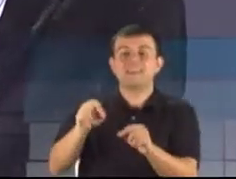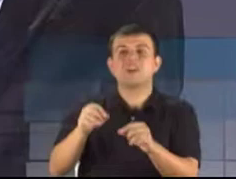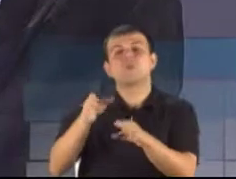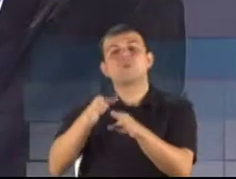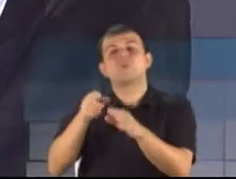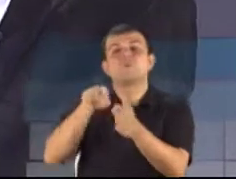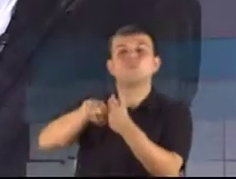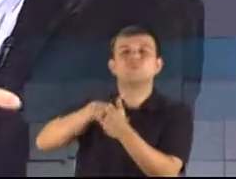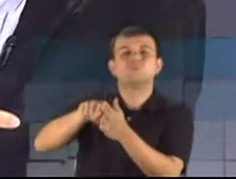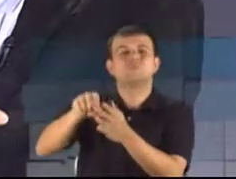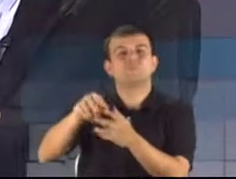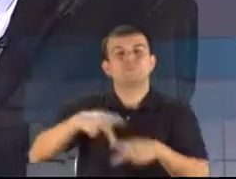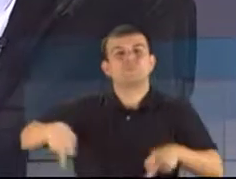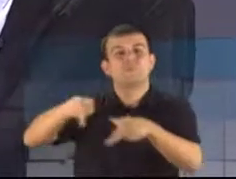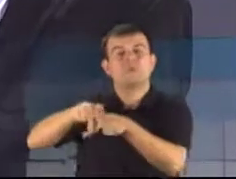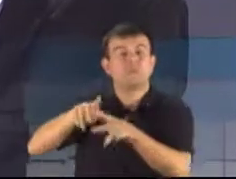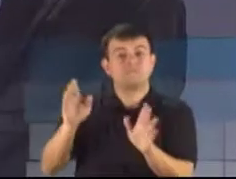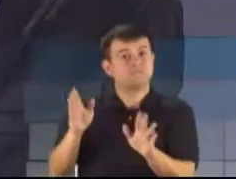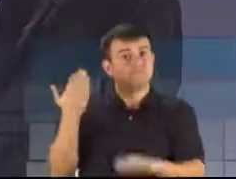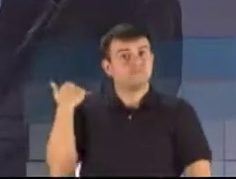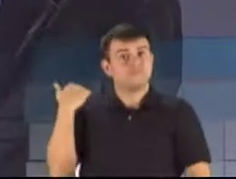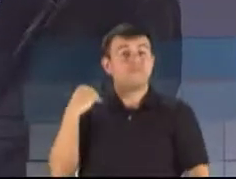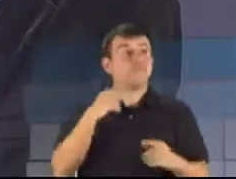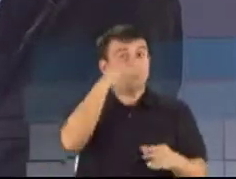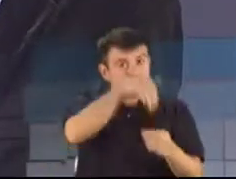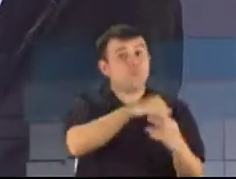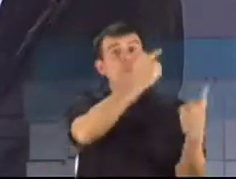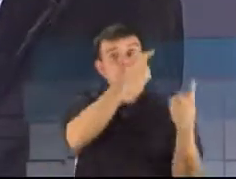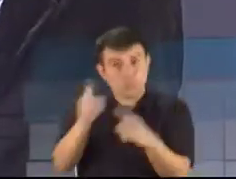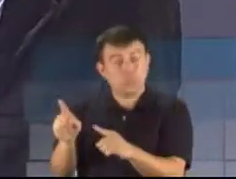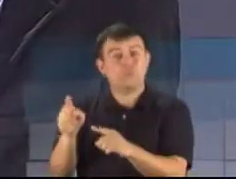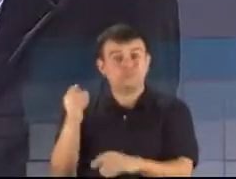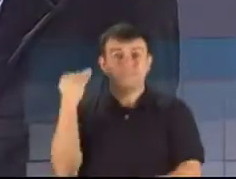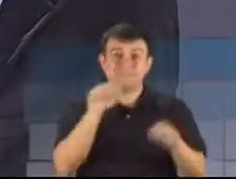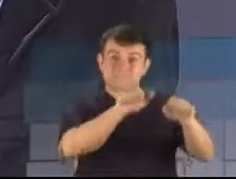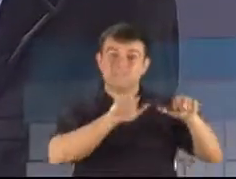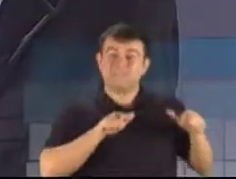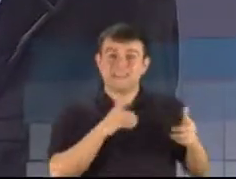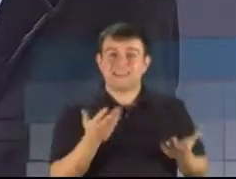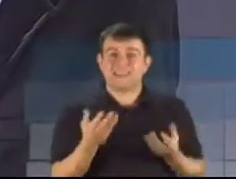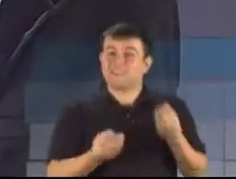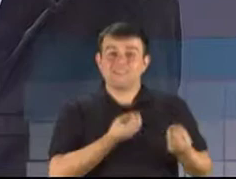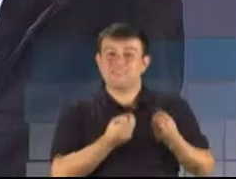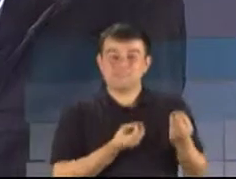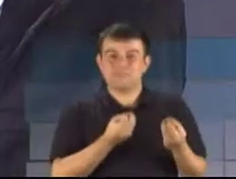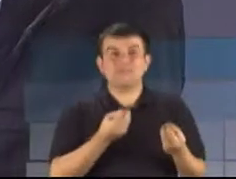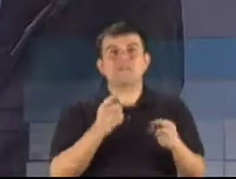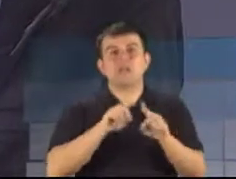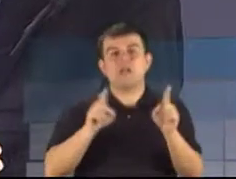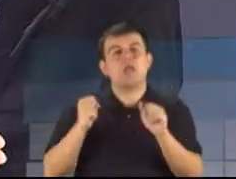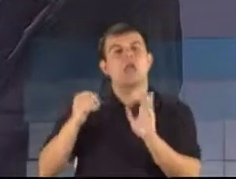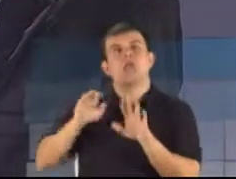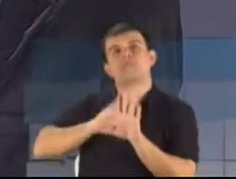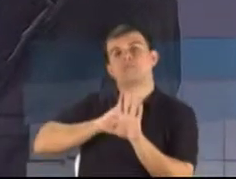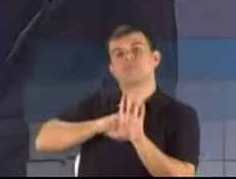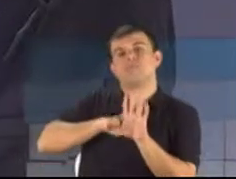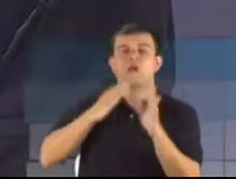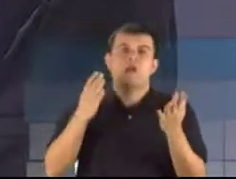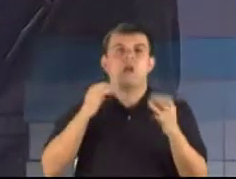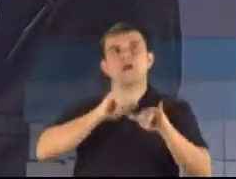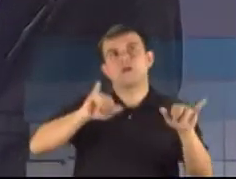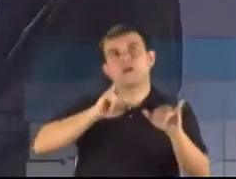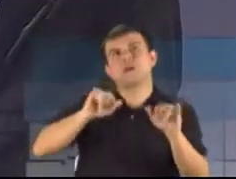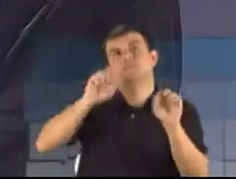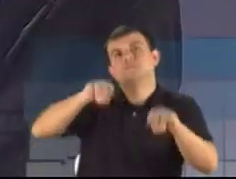Então, dizem que os outros não vão cumprir, mas eles votaram contra na Assembleia, isso que eles apregou. Inclusive, colocaram CCs aí